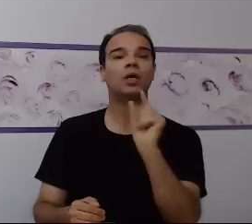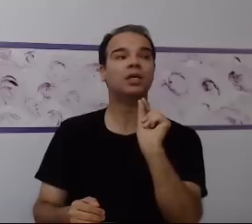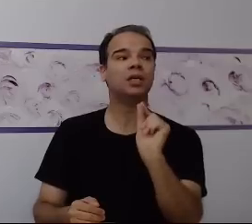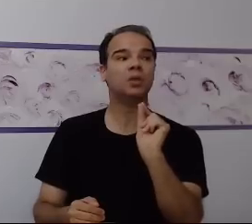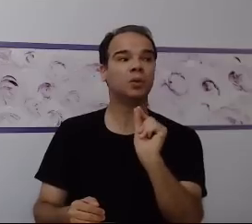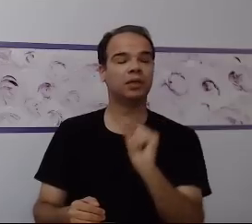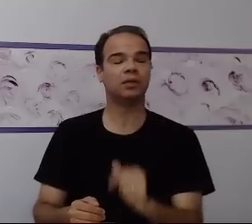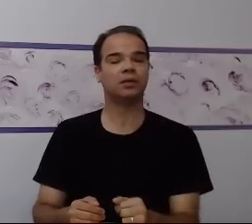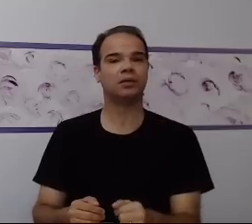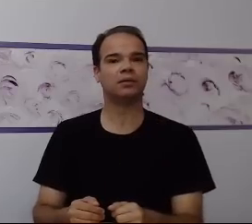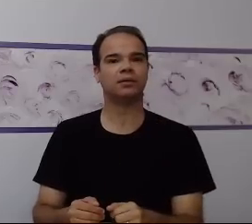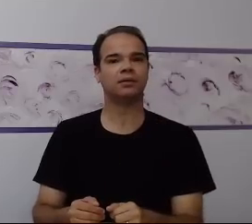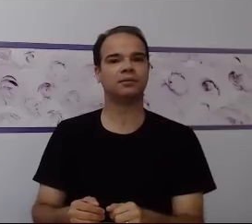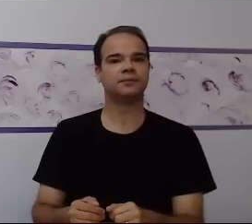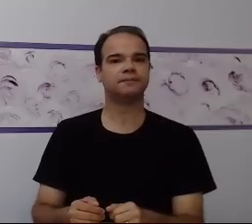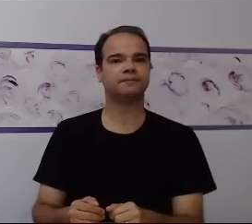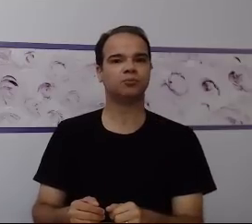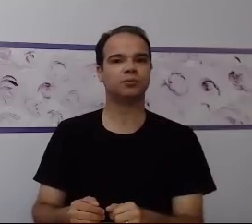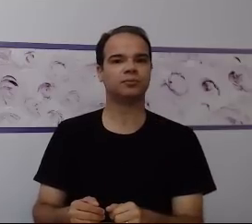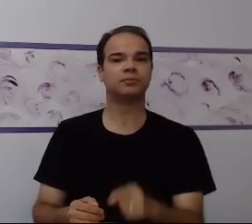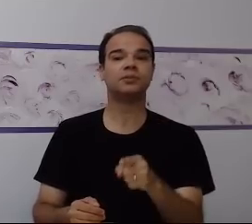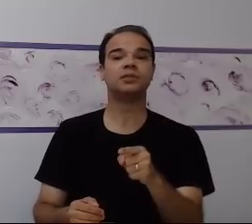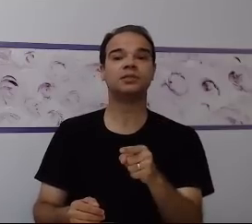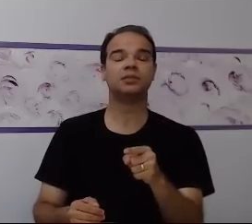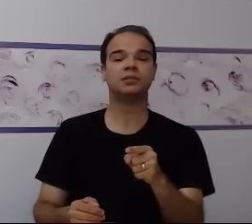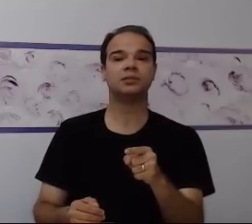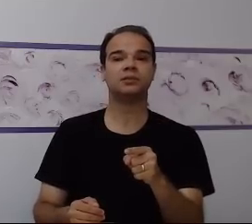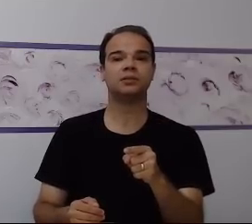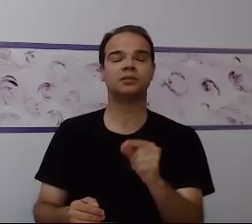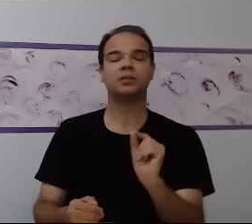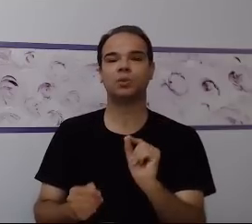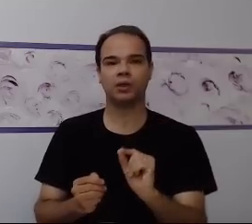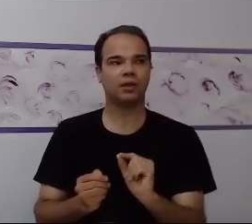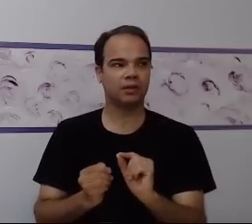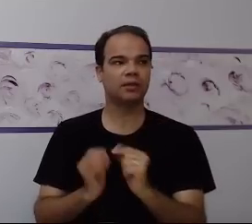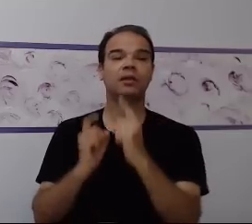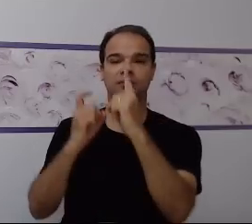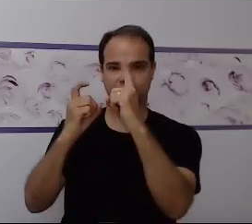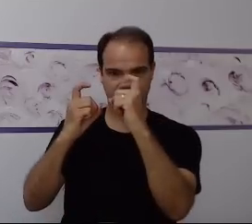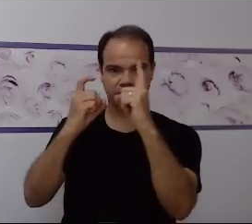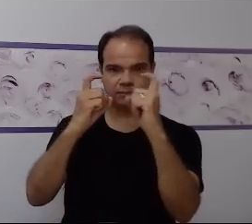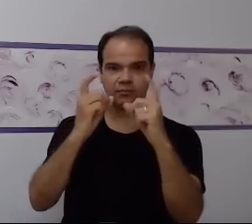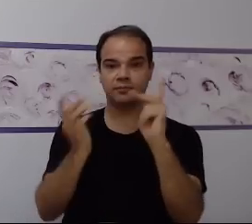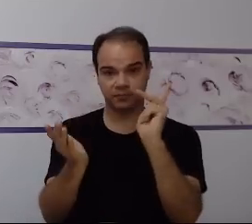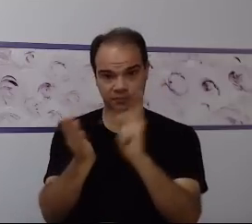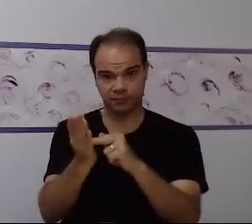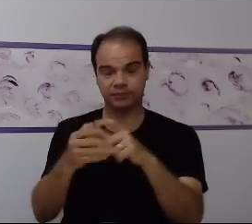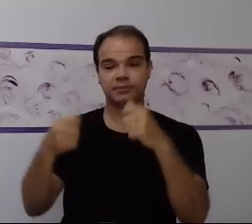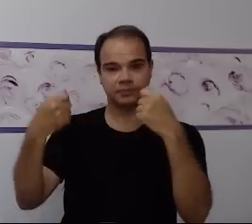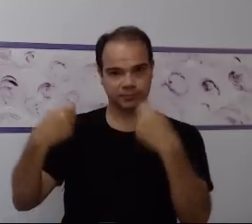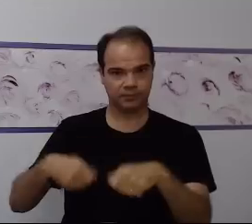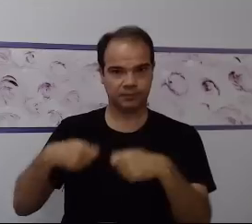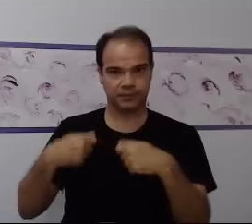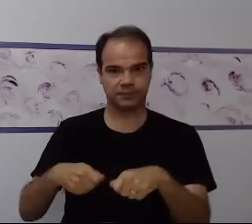Na verdade, a gente leva em consideração o nível de abstração visual que essa criança se apresenta. Então, tornar